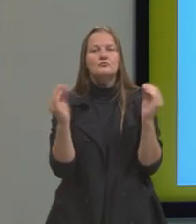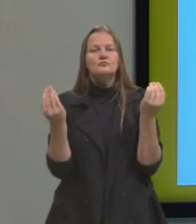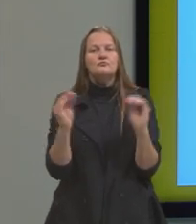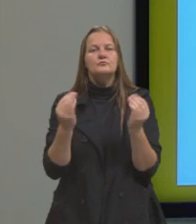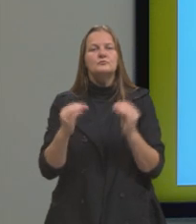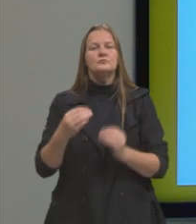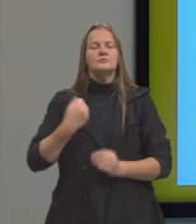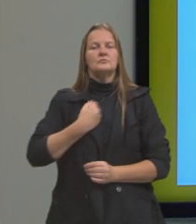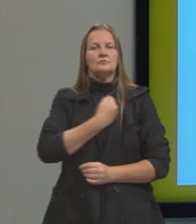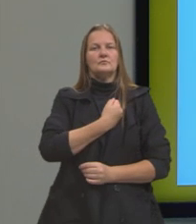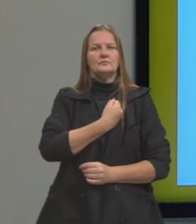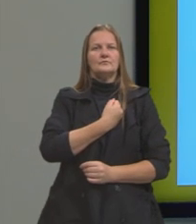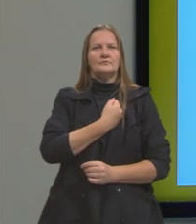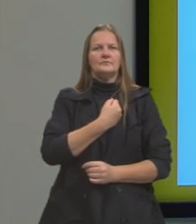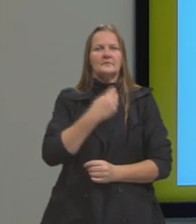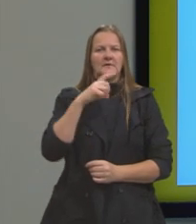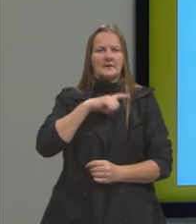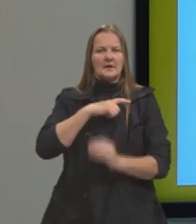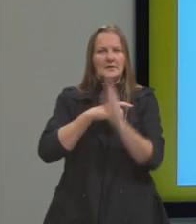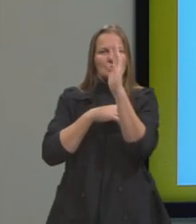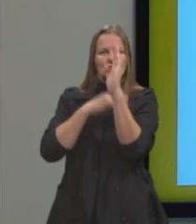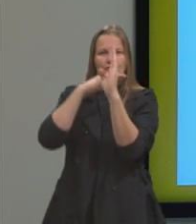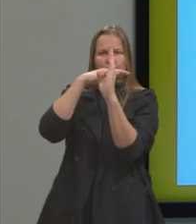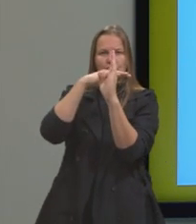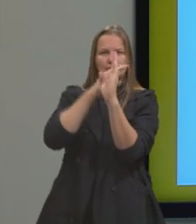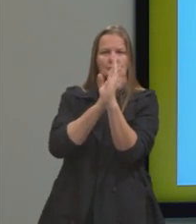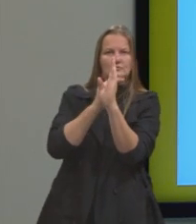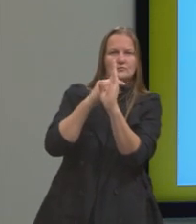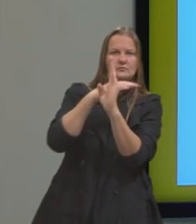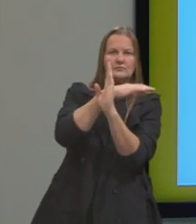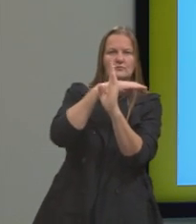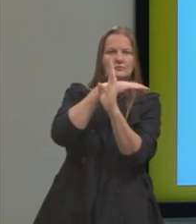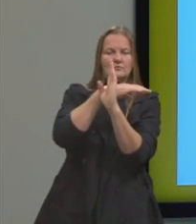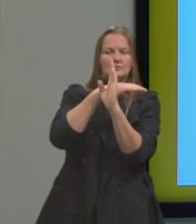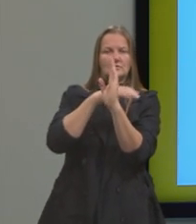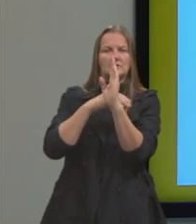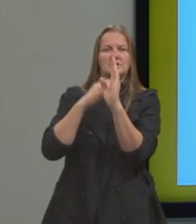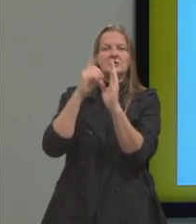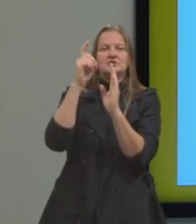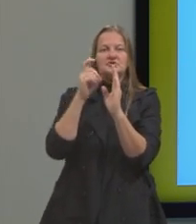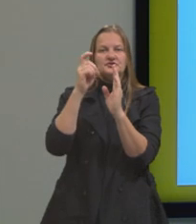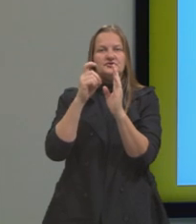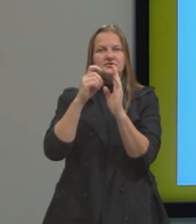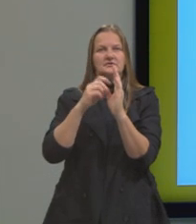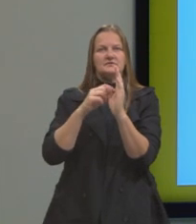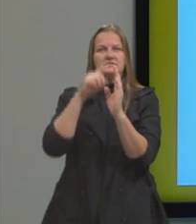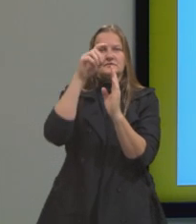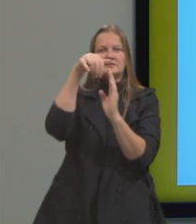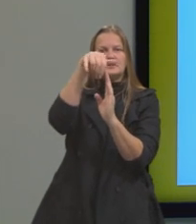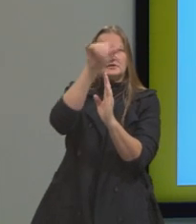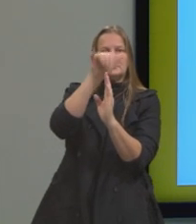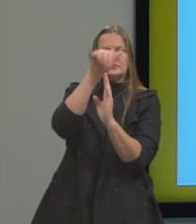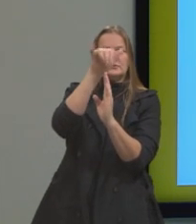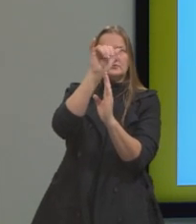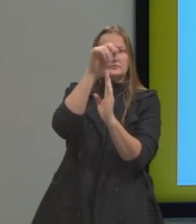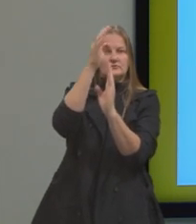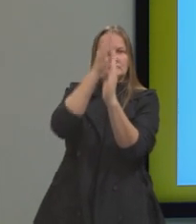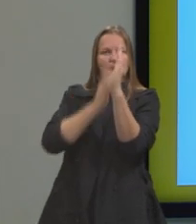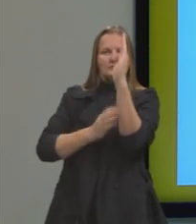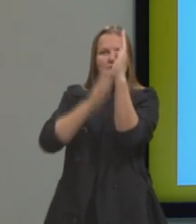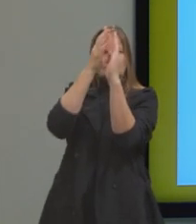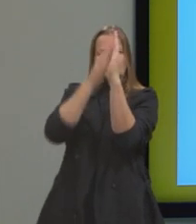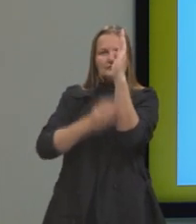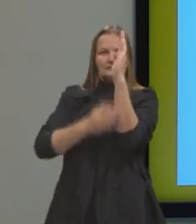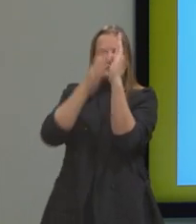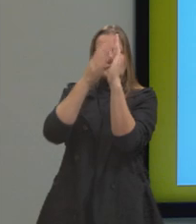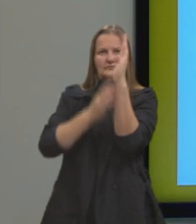podemos ver que temos uma reta horizontal X, uma reta vertical Y, uma